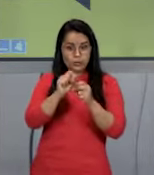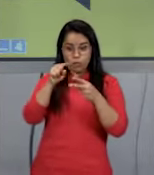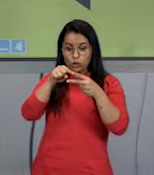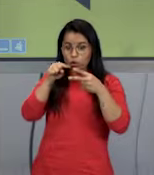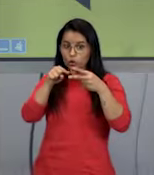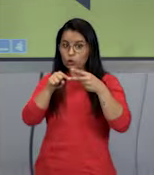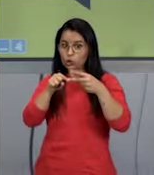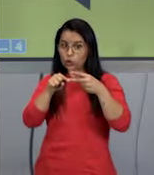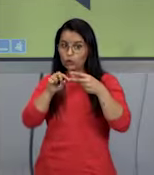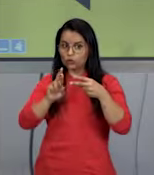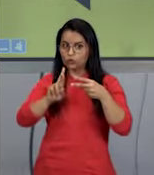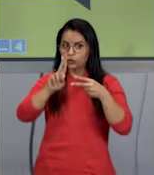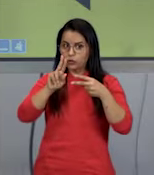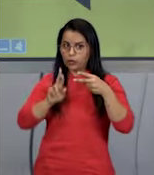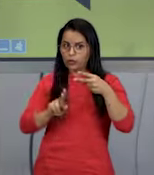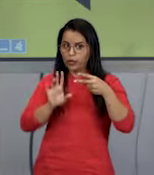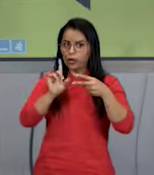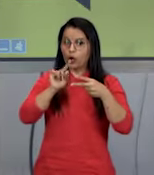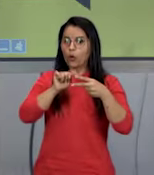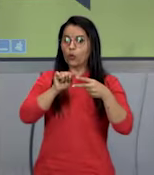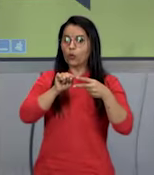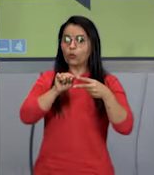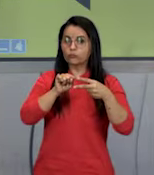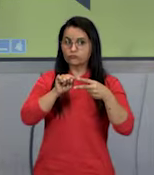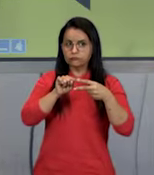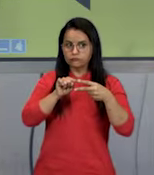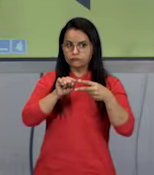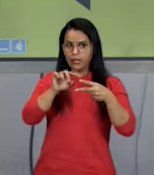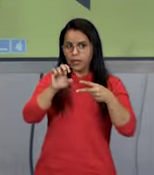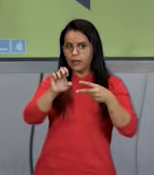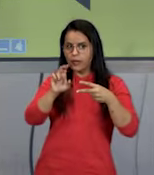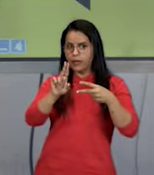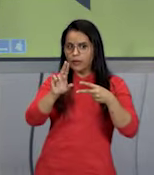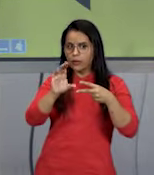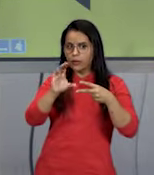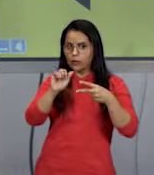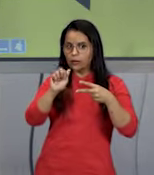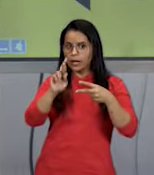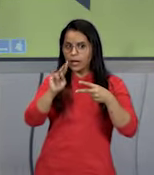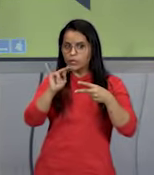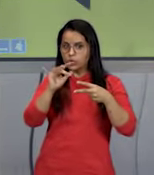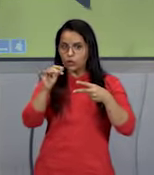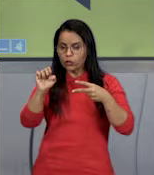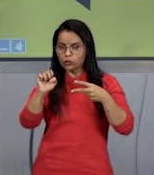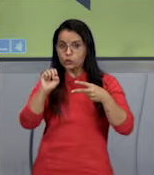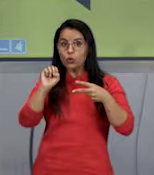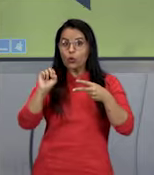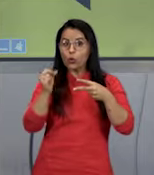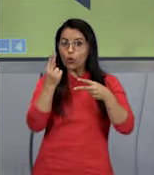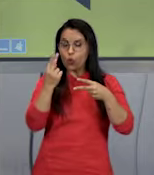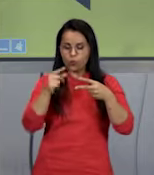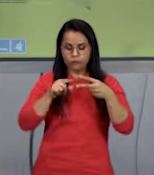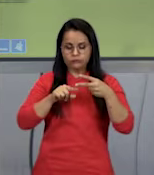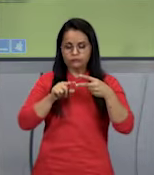distintos. Ou elas serão eucariontes ou procariontes.